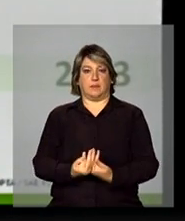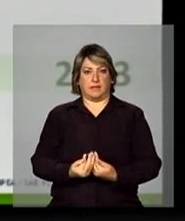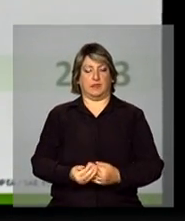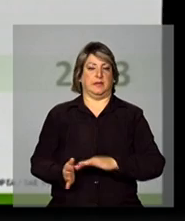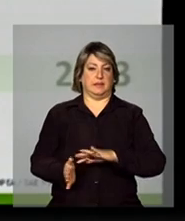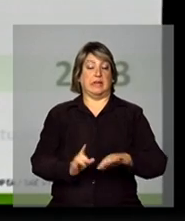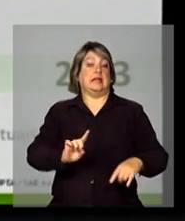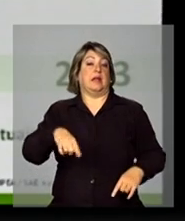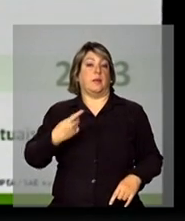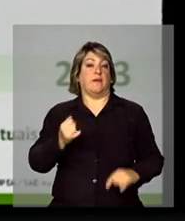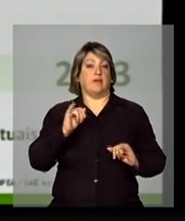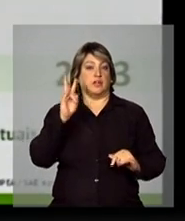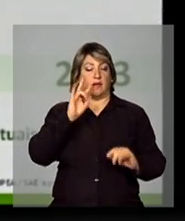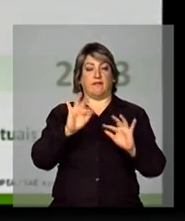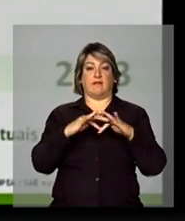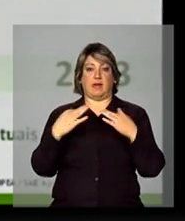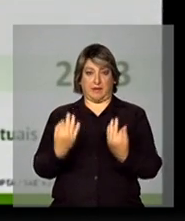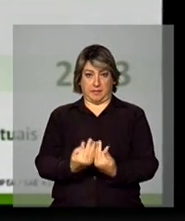famílias. Então,